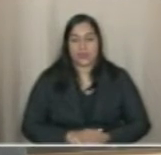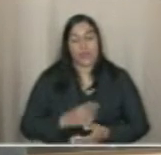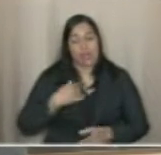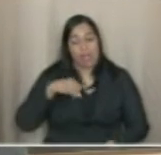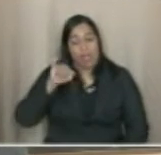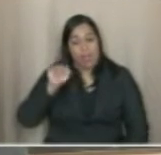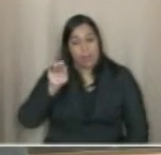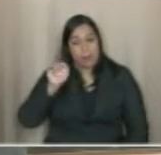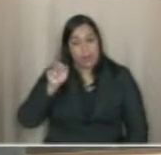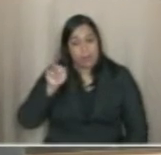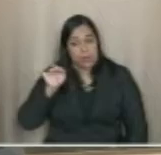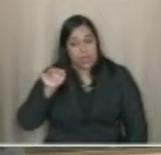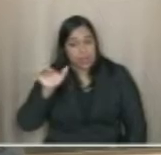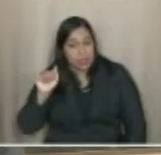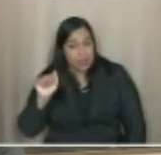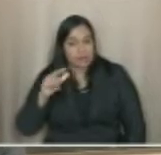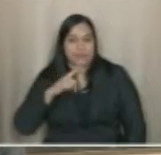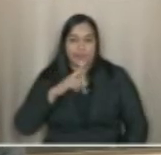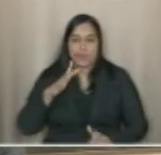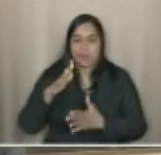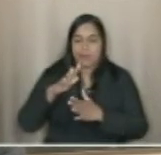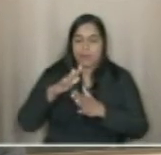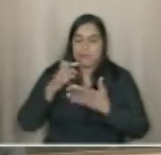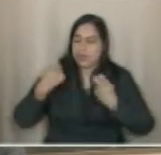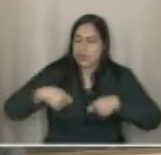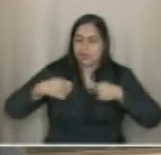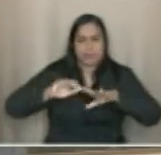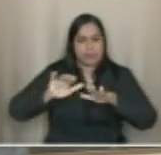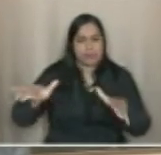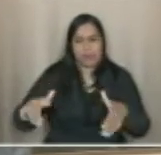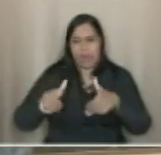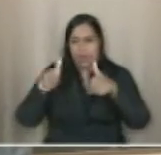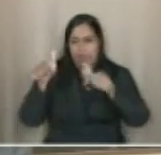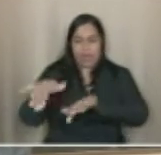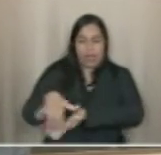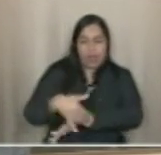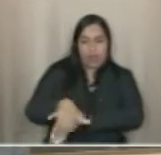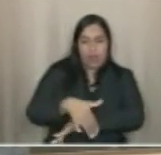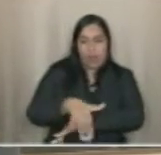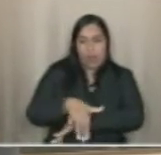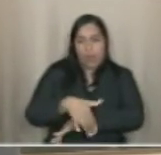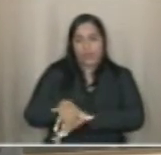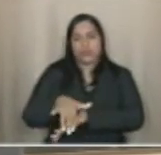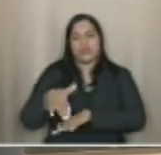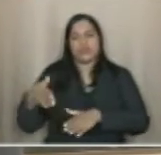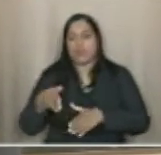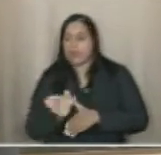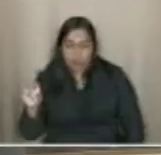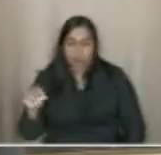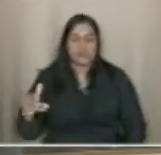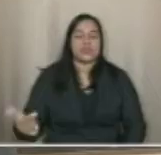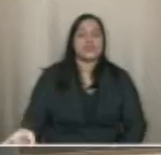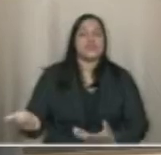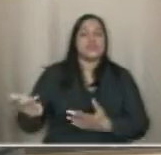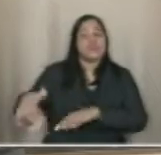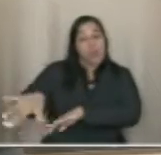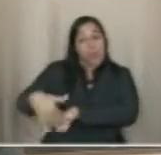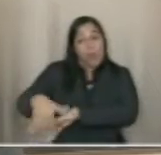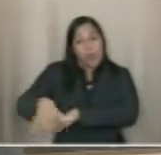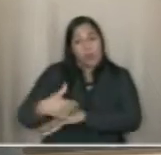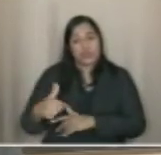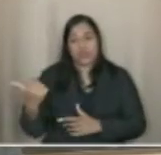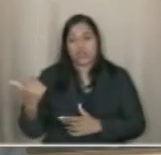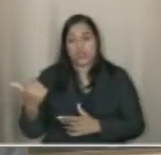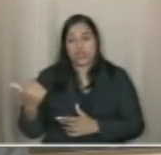Imbiribeira que precisam de melhorias, que são as ruas paralelas e as ruas transversais. E isso também